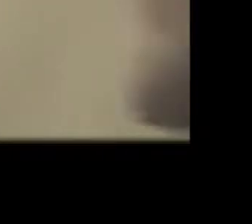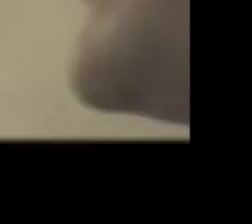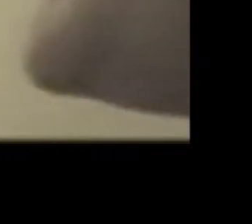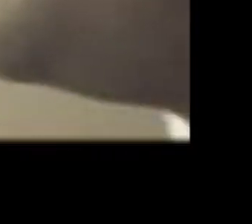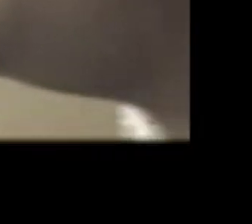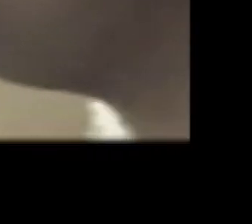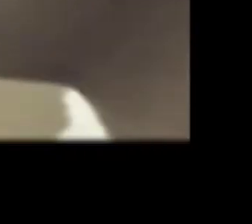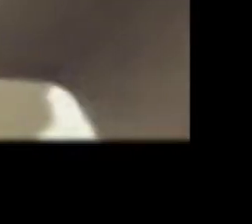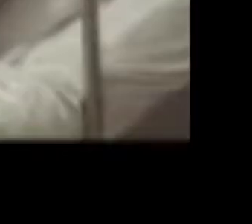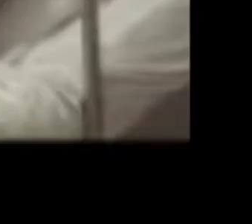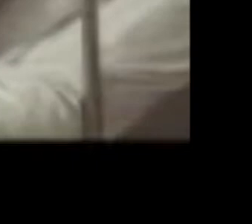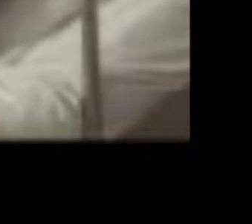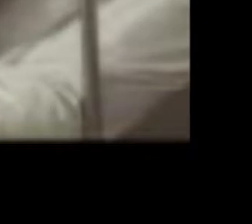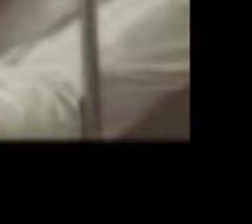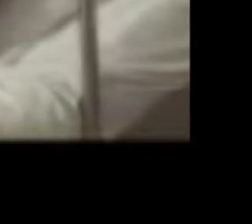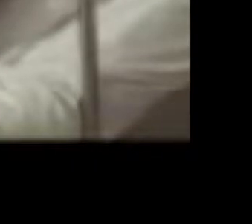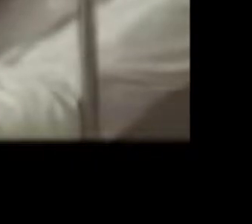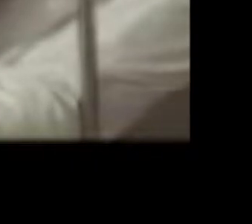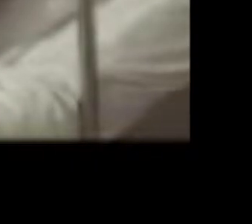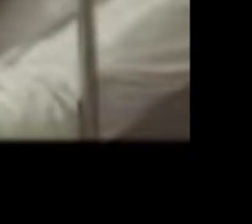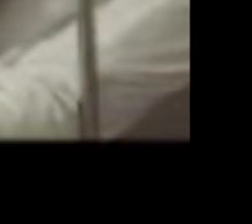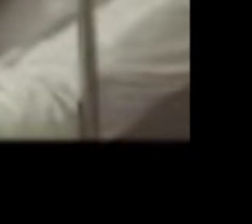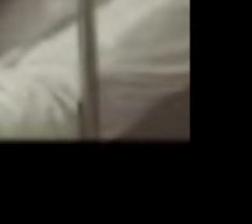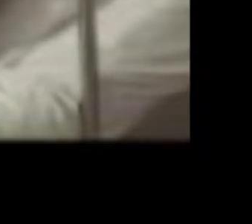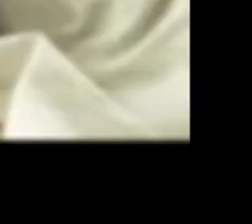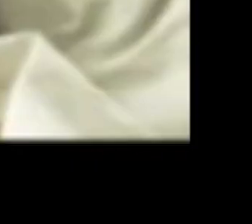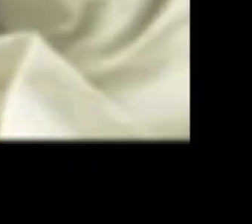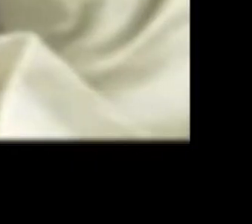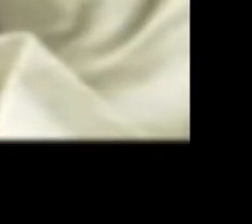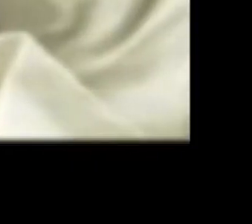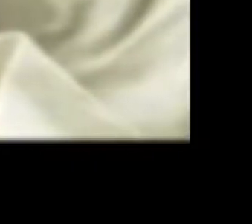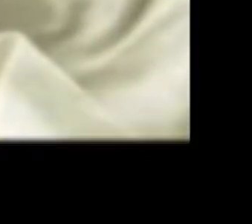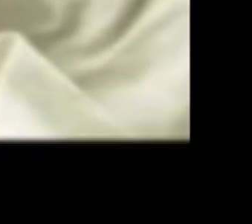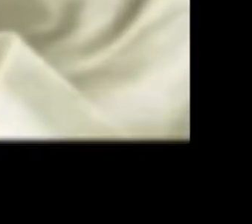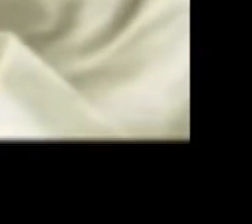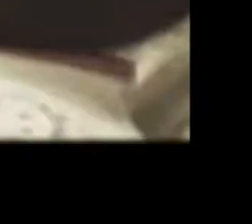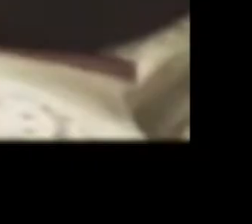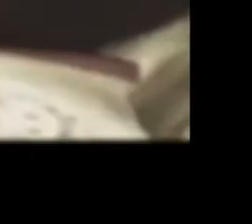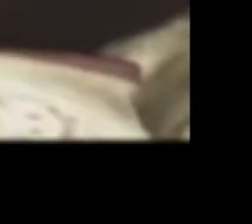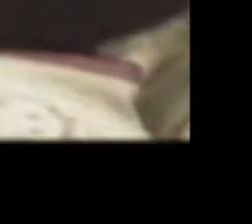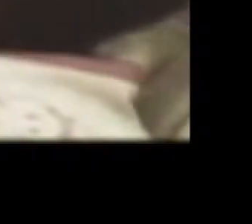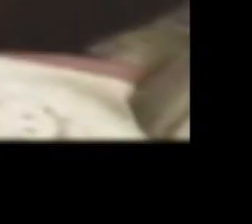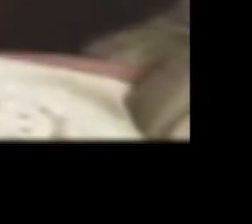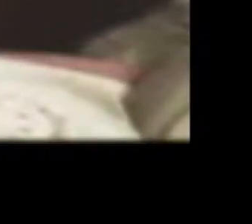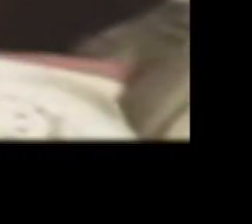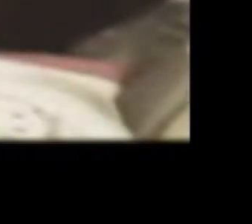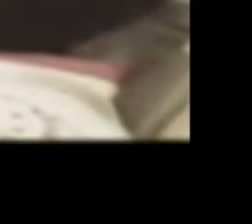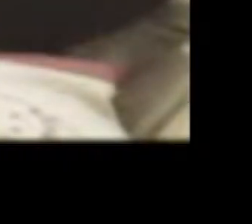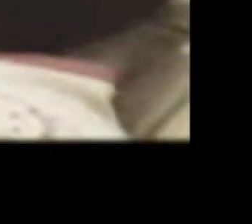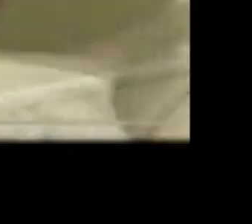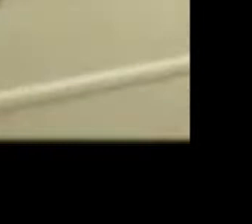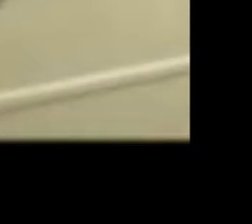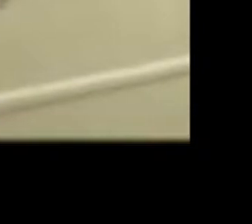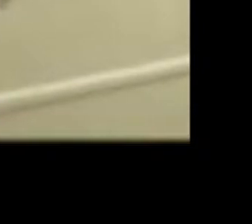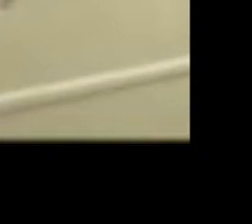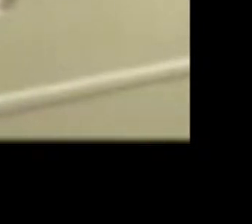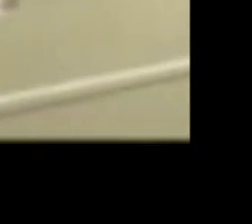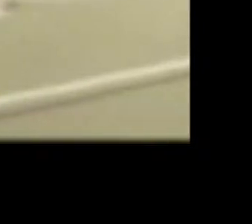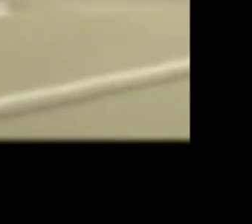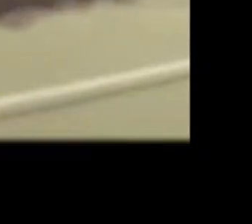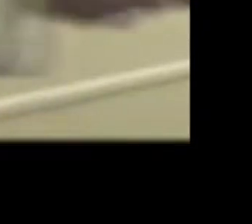Milhares de pessoas no Brasil aguardam transplante E essa espera pode ser reduzida com um simples gesto